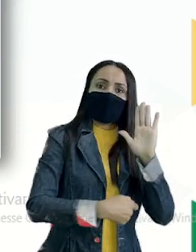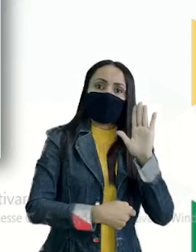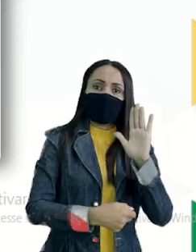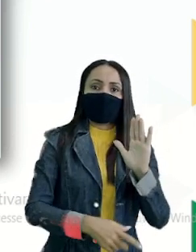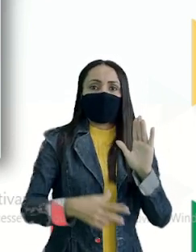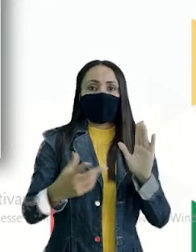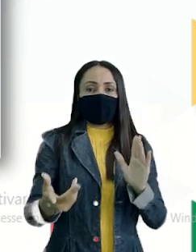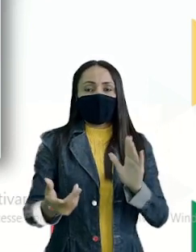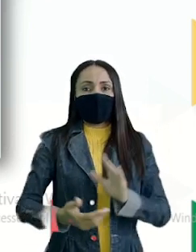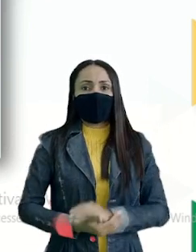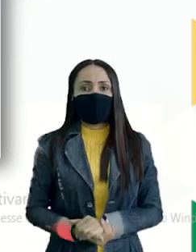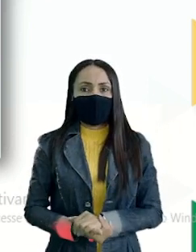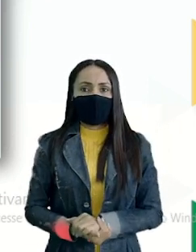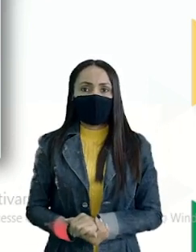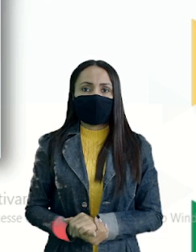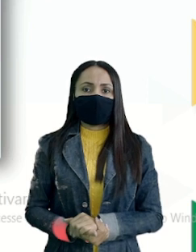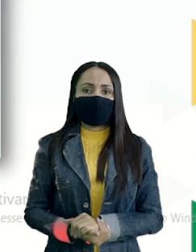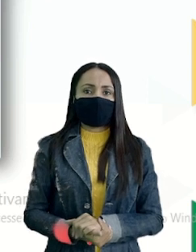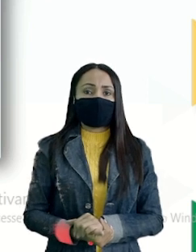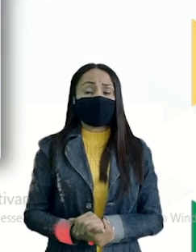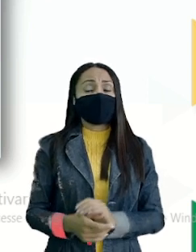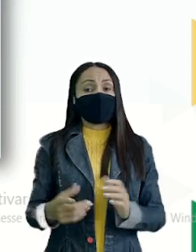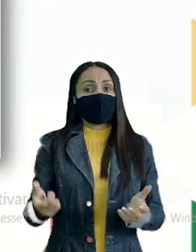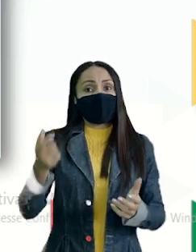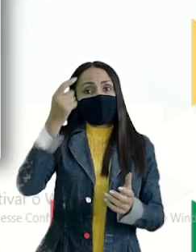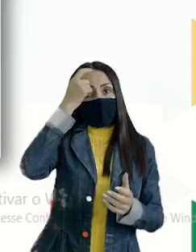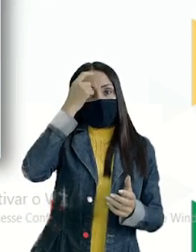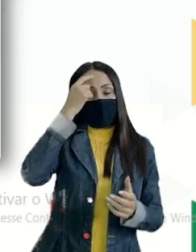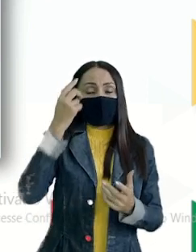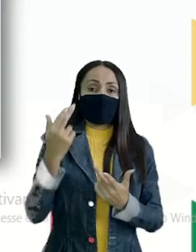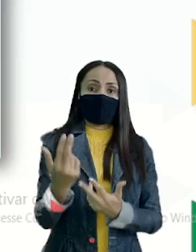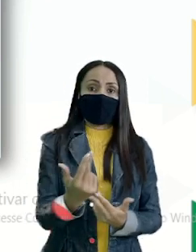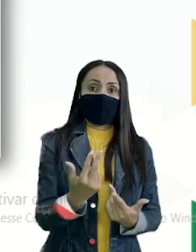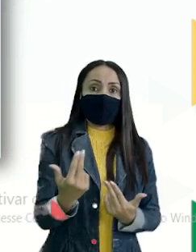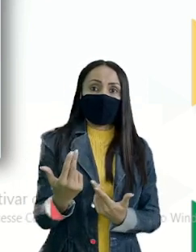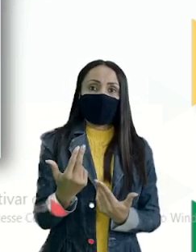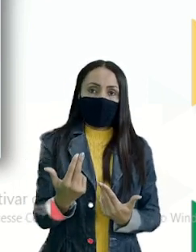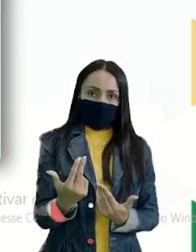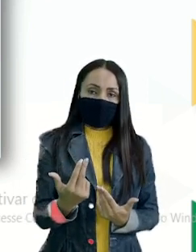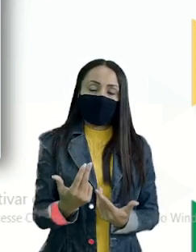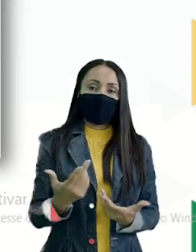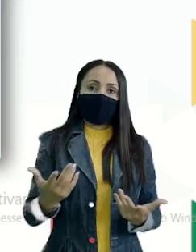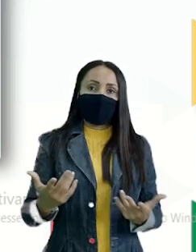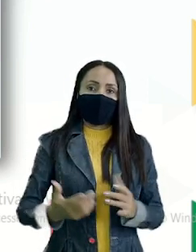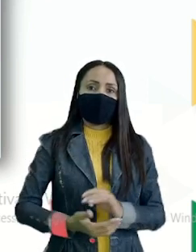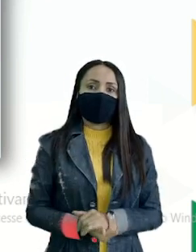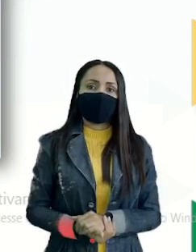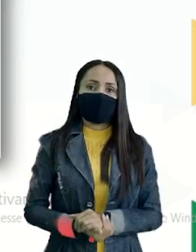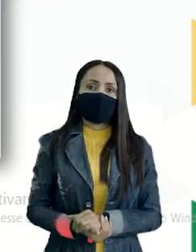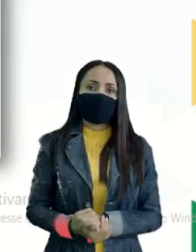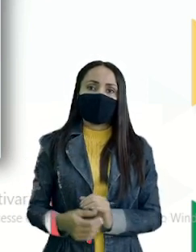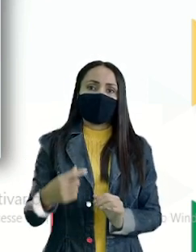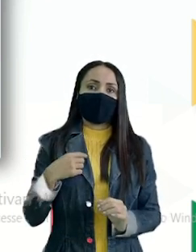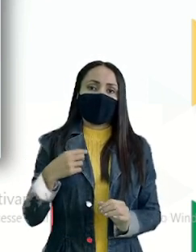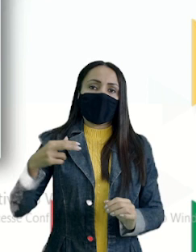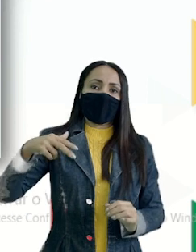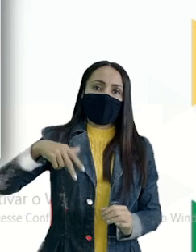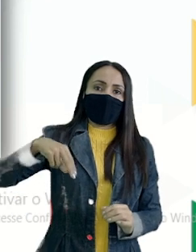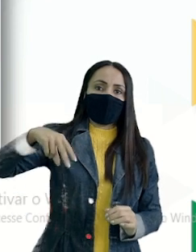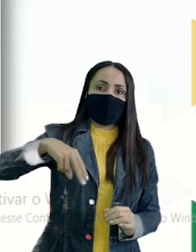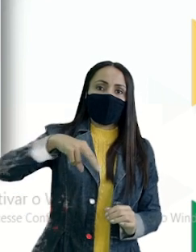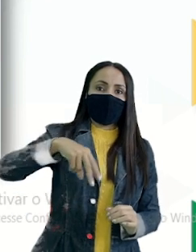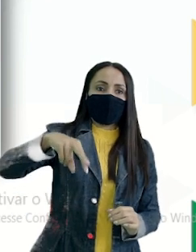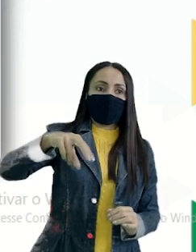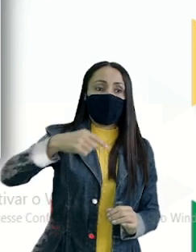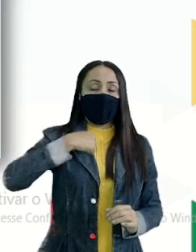na escrita Gravem bem São palavras iguais na escrita E na pronúncia Veja Caminho Substantivo E